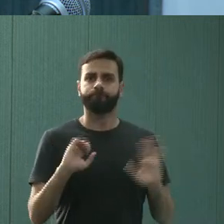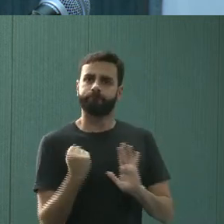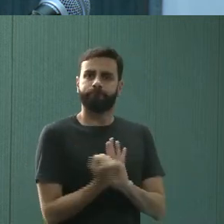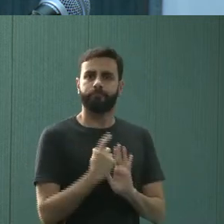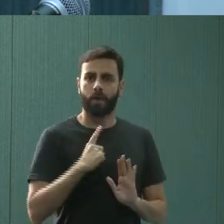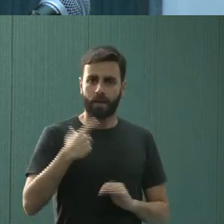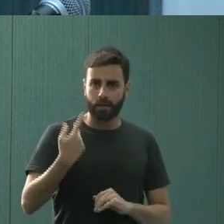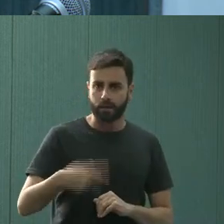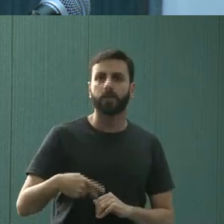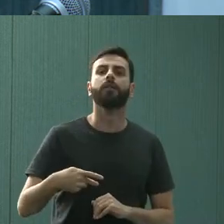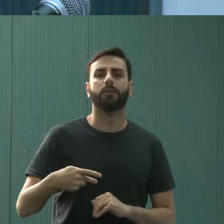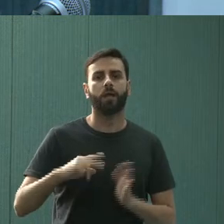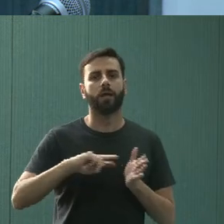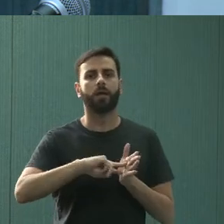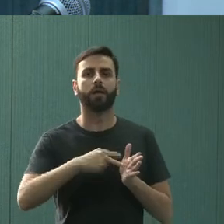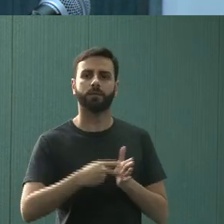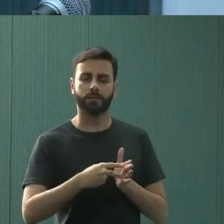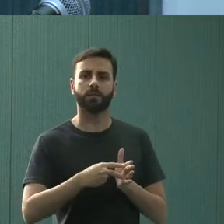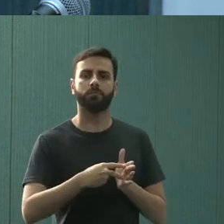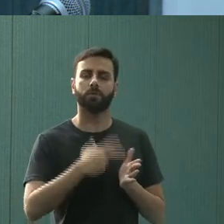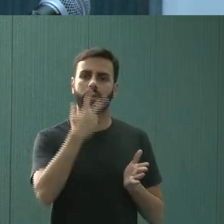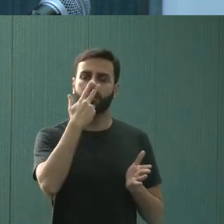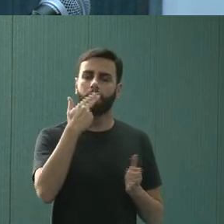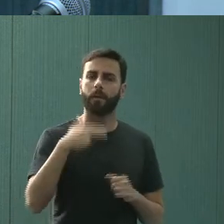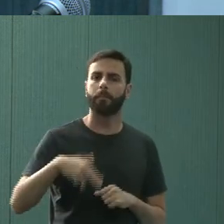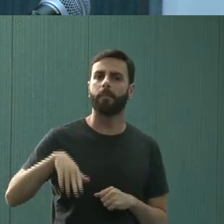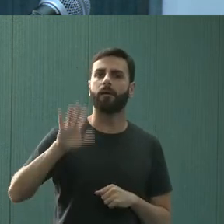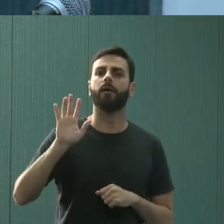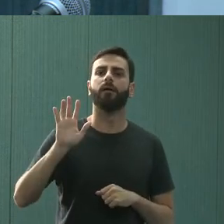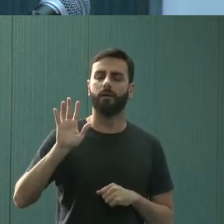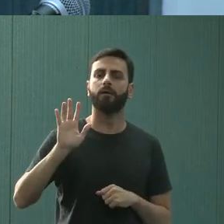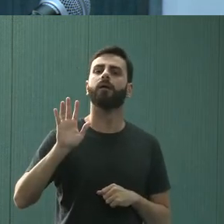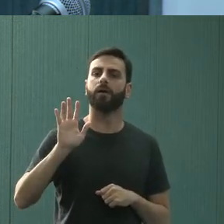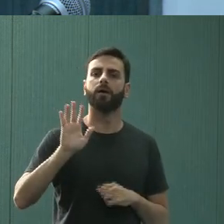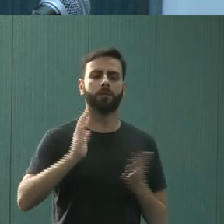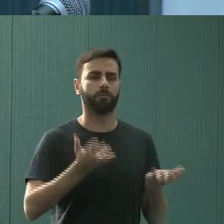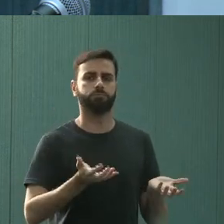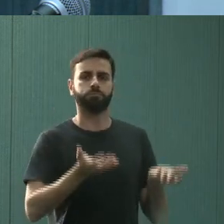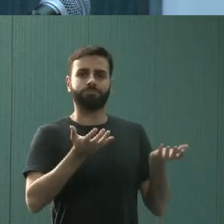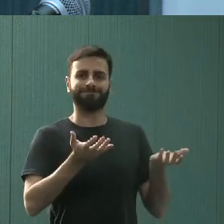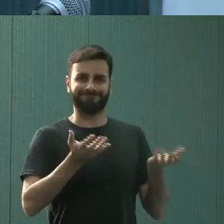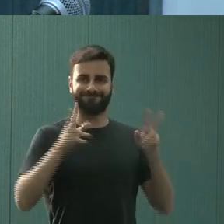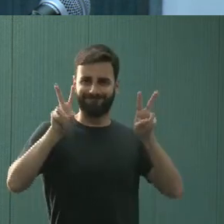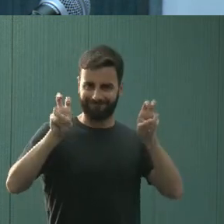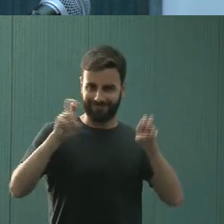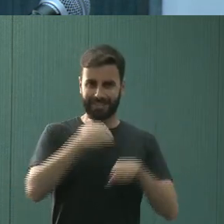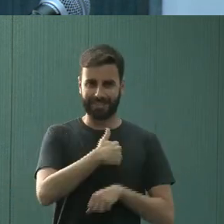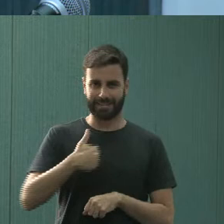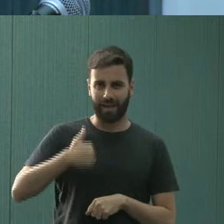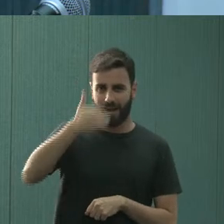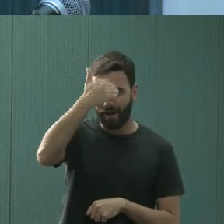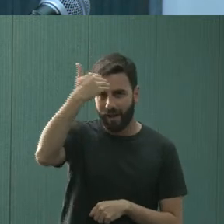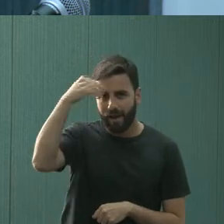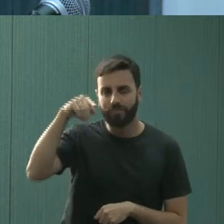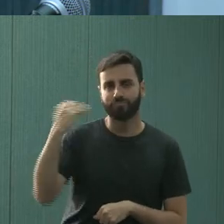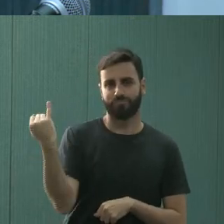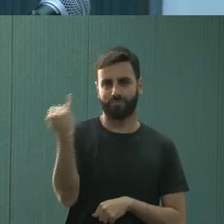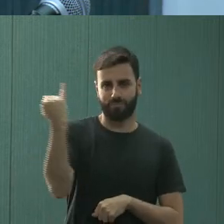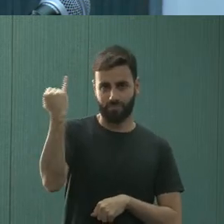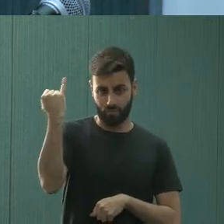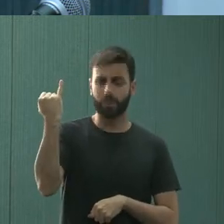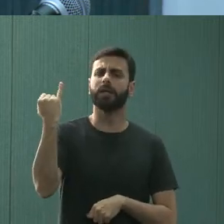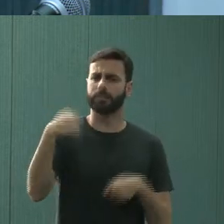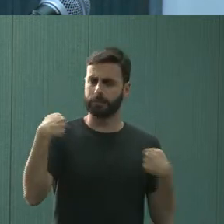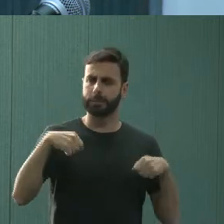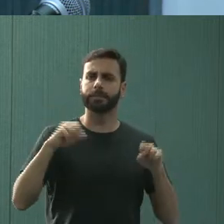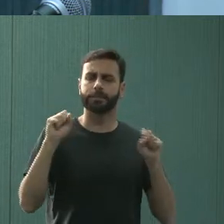grande, no sentido de que demonstrou que a questão da saúde mental era uma questão importante dentro da instituição que